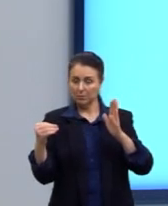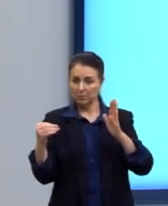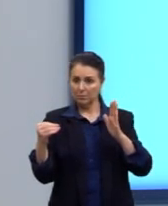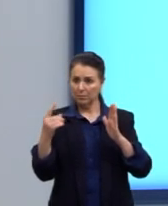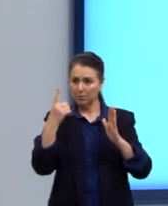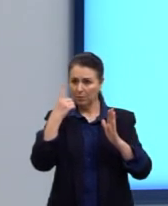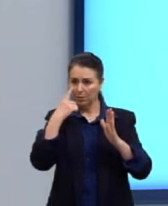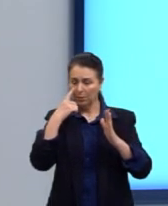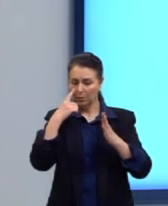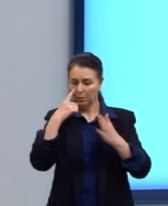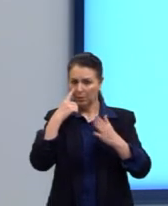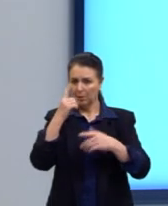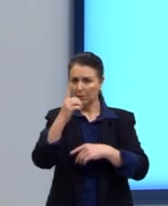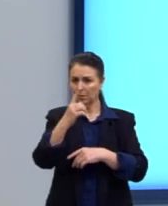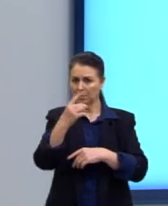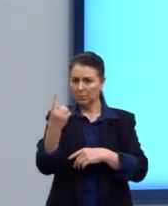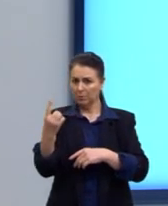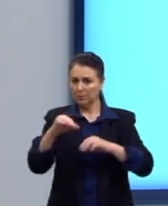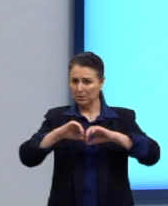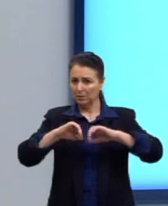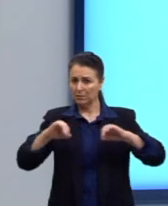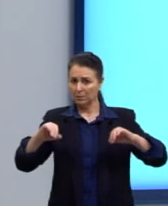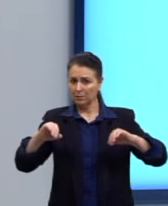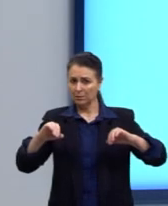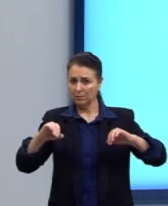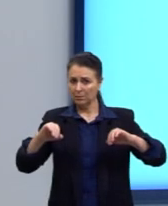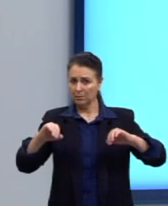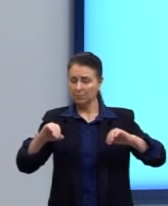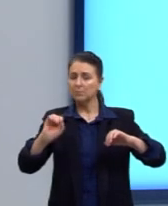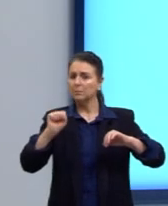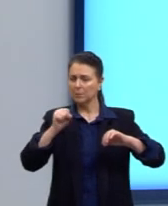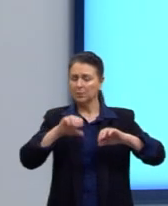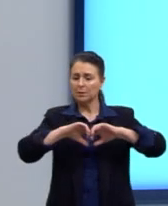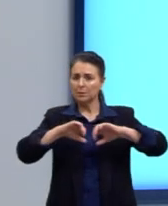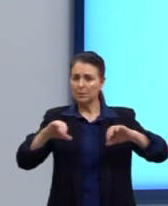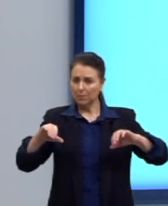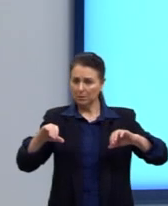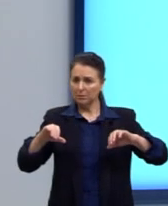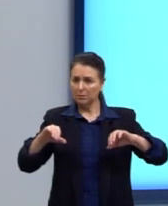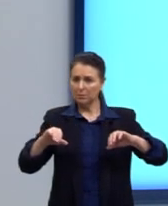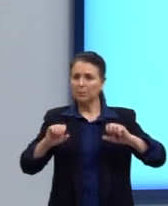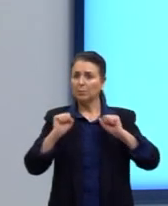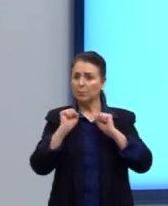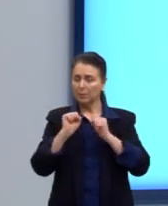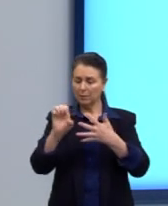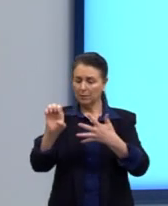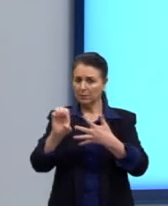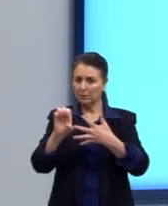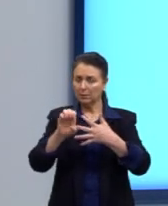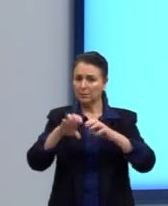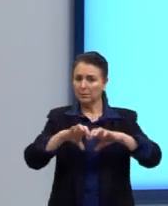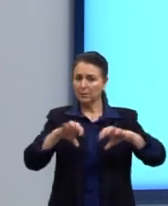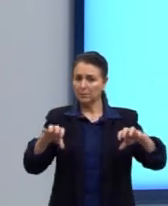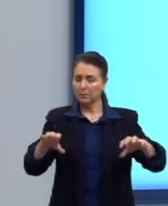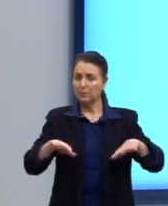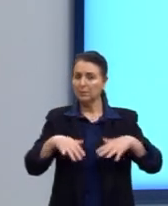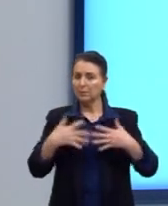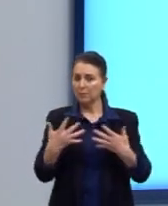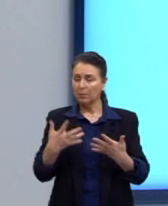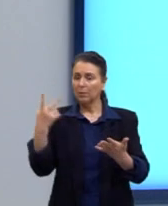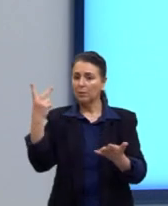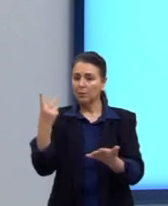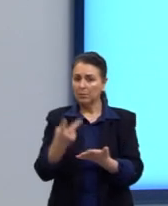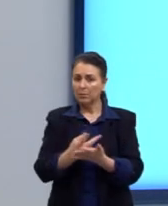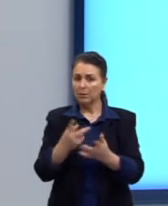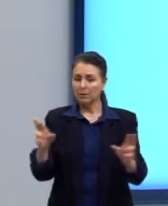gente olha ali na D1, está bem separado? Está bem separado, né? Então, se está bem separado as espécies aqui, então não ocorre